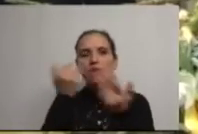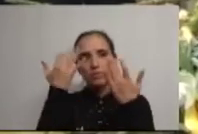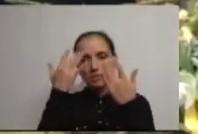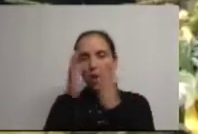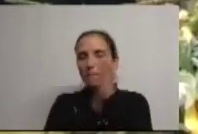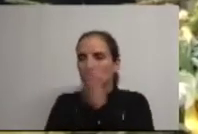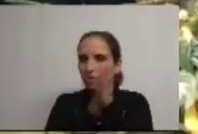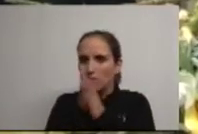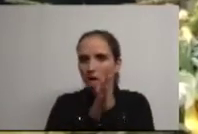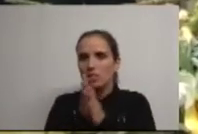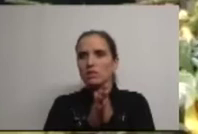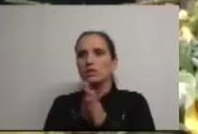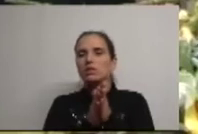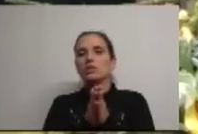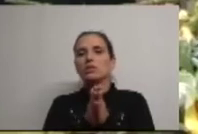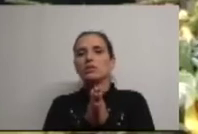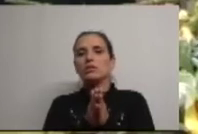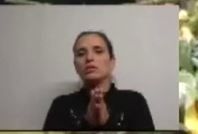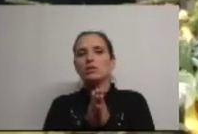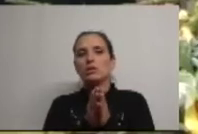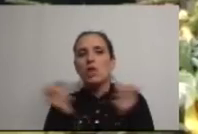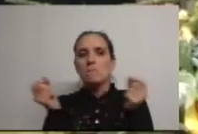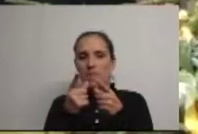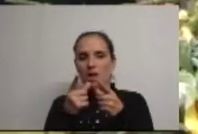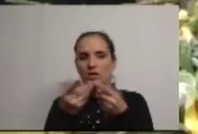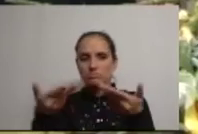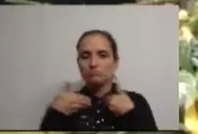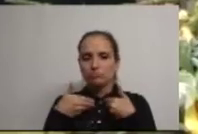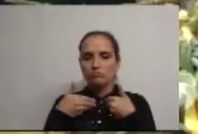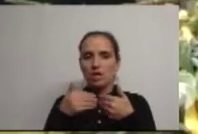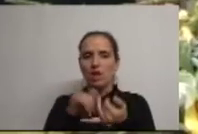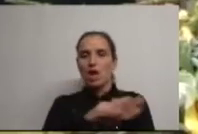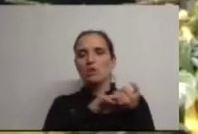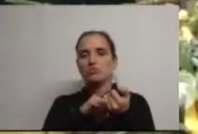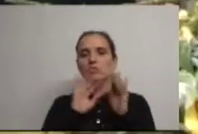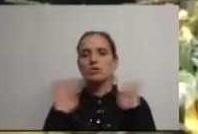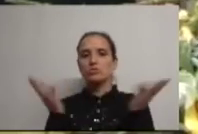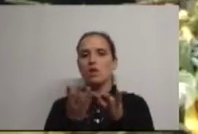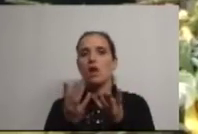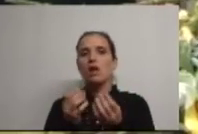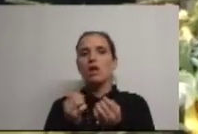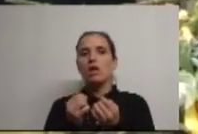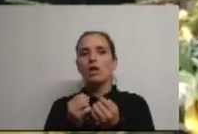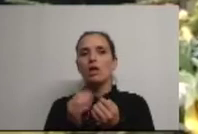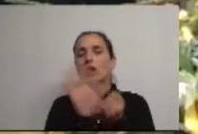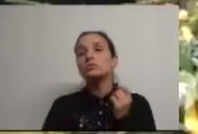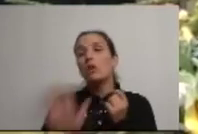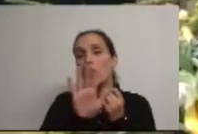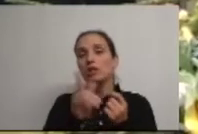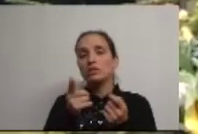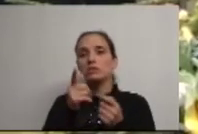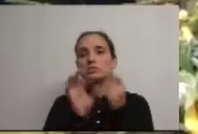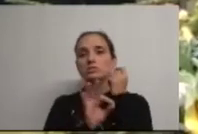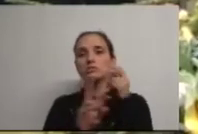sua oportunidade, um e-mail recebido da Associação Nacional de Municípios, dando conta